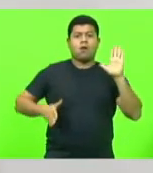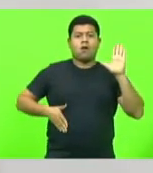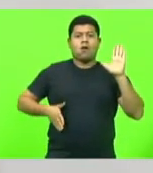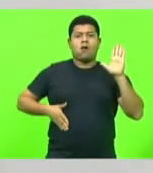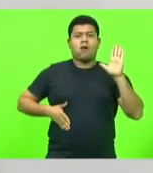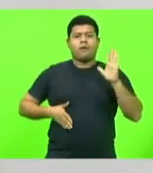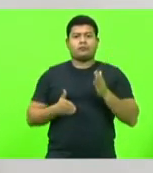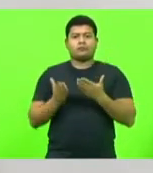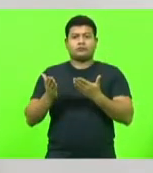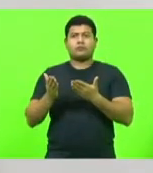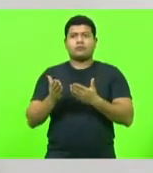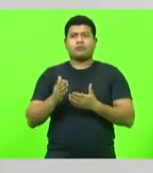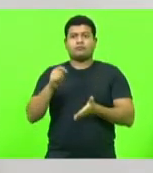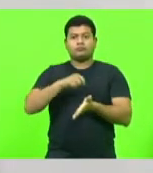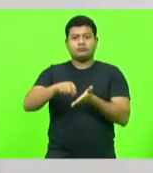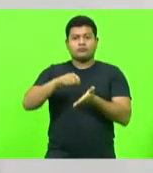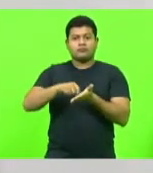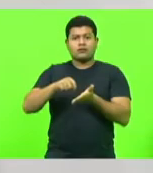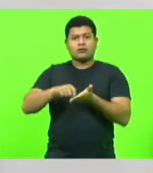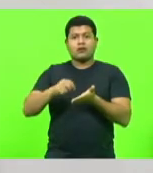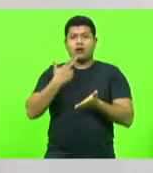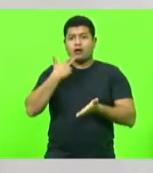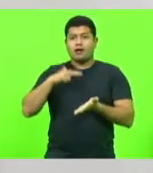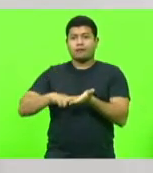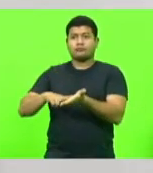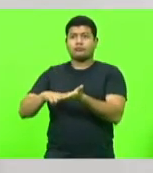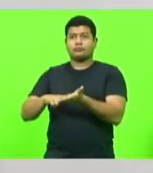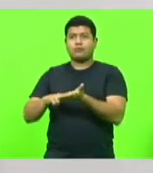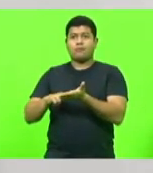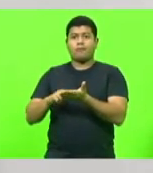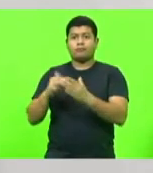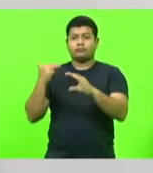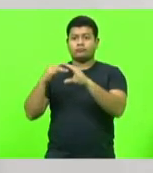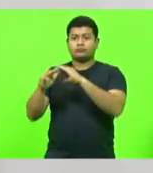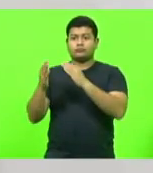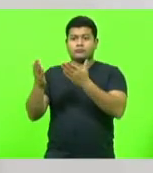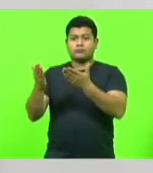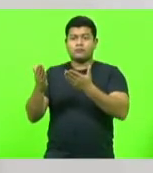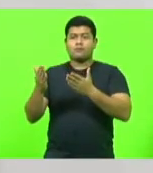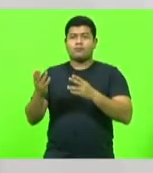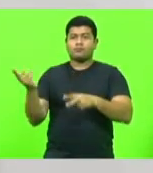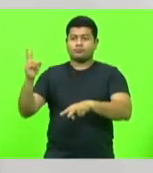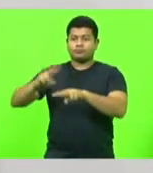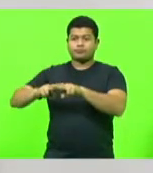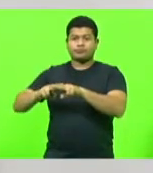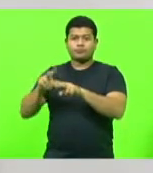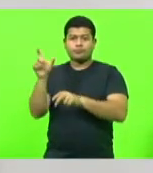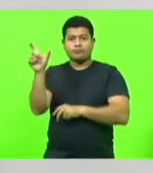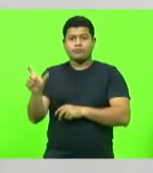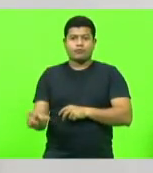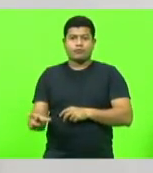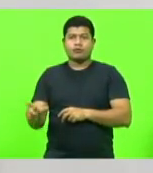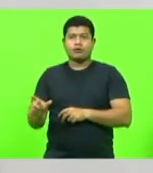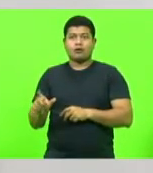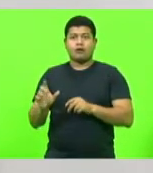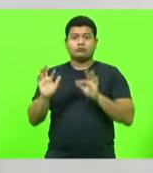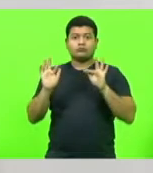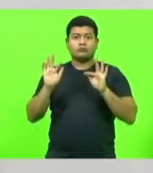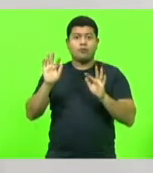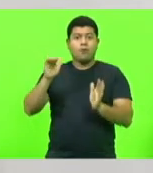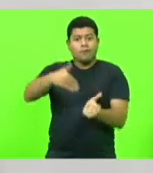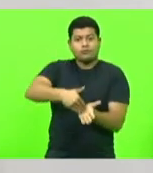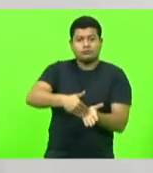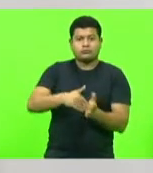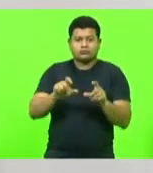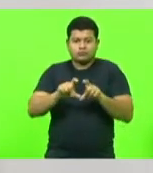onde escreve carta de amor para presidiário, e lá, no último parágrafo, diz o